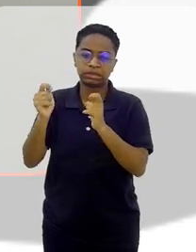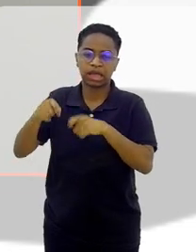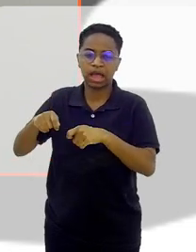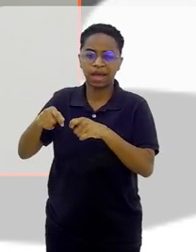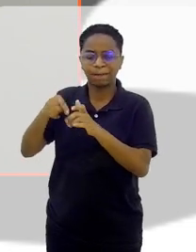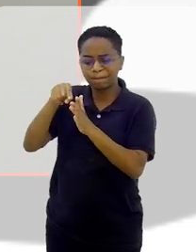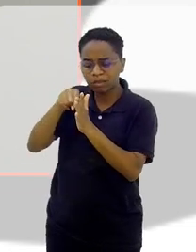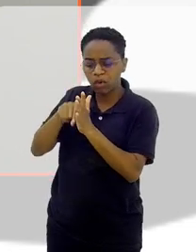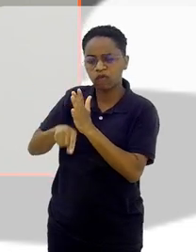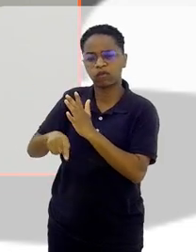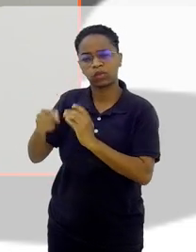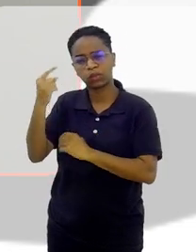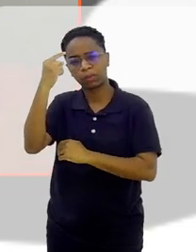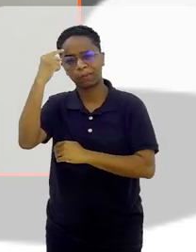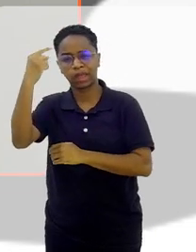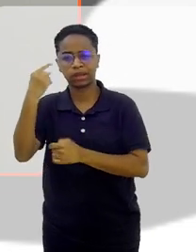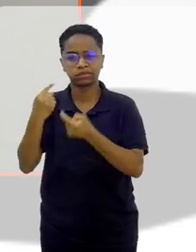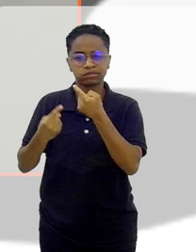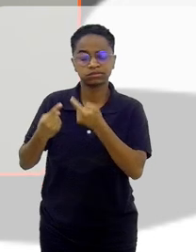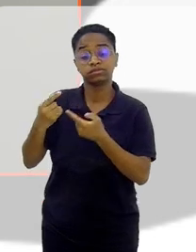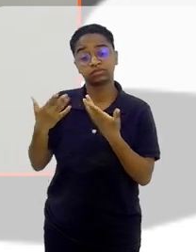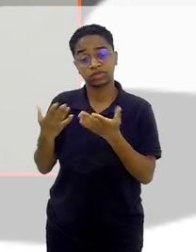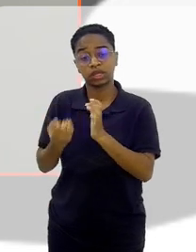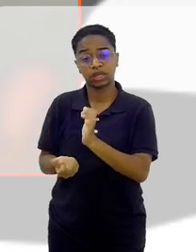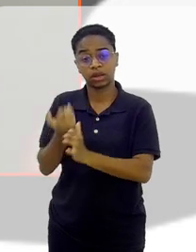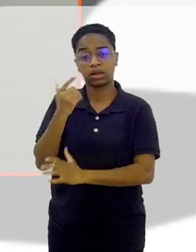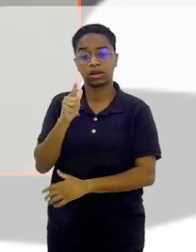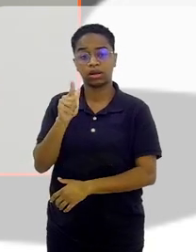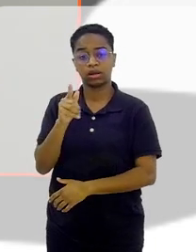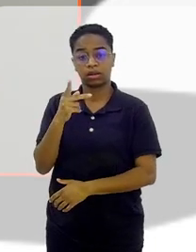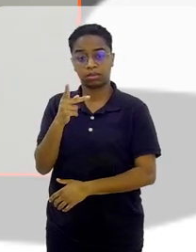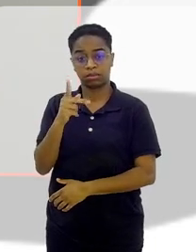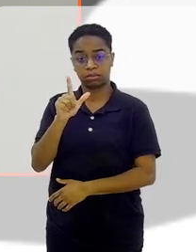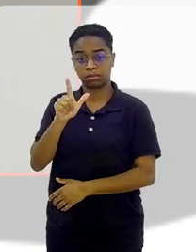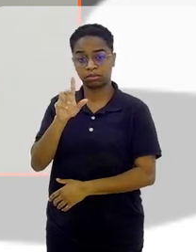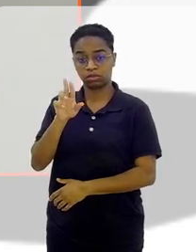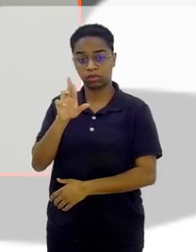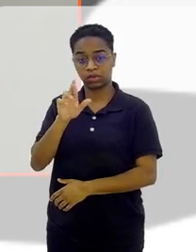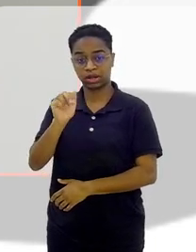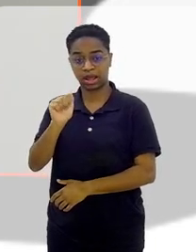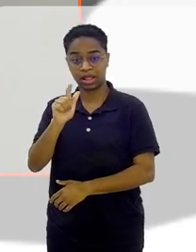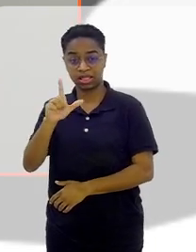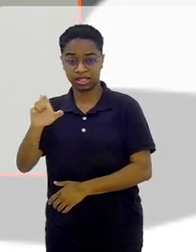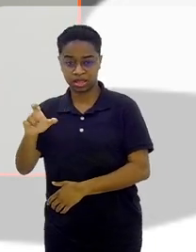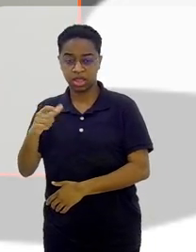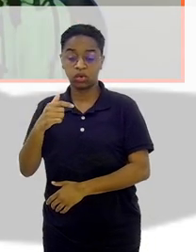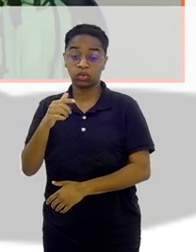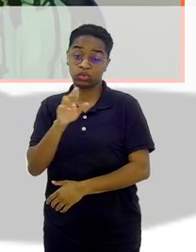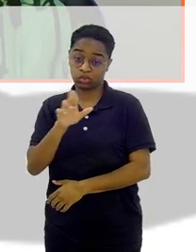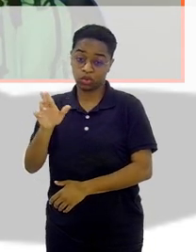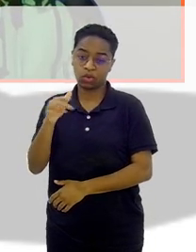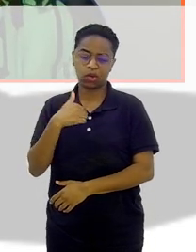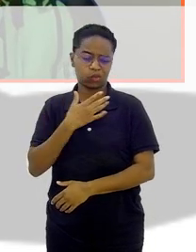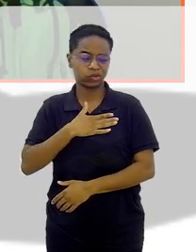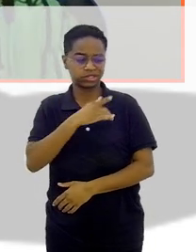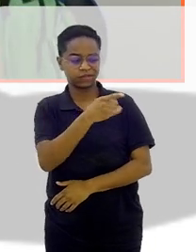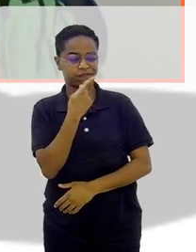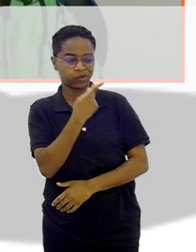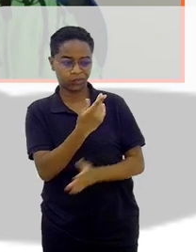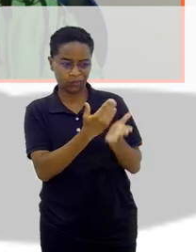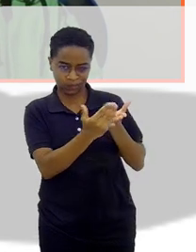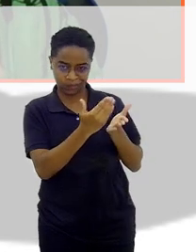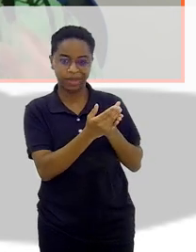pensada. Então, surgiu o Plurale. E o nome, eu gostei muito do que você trouxe aqui para a gente na